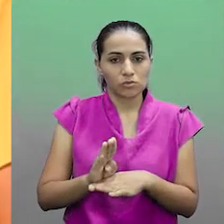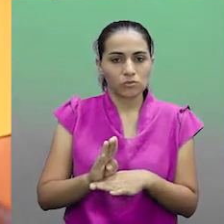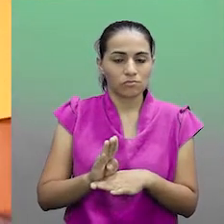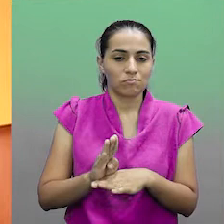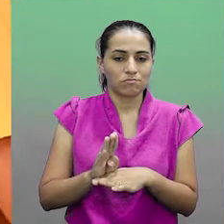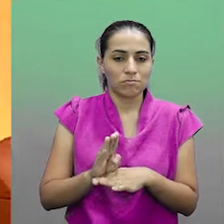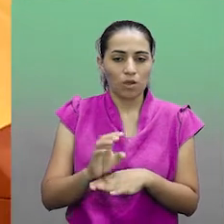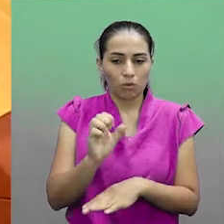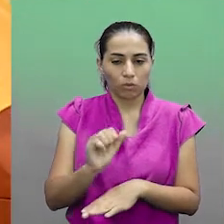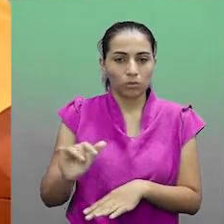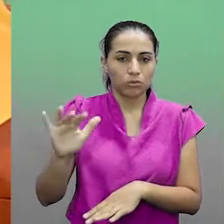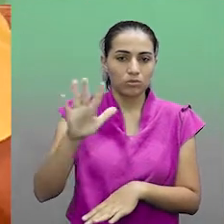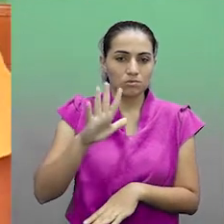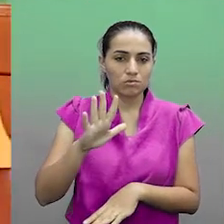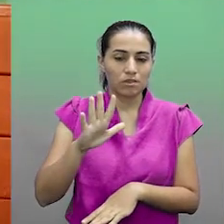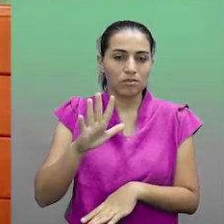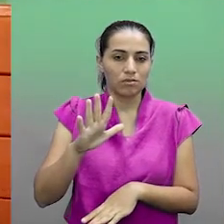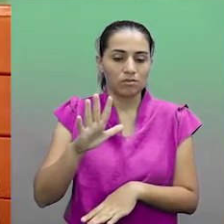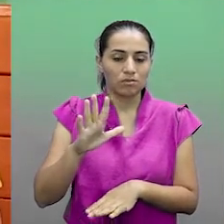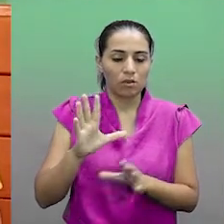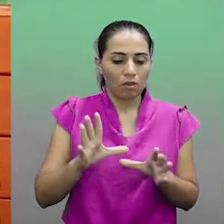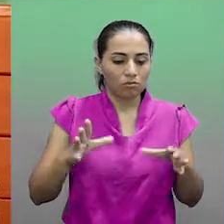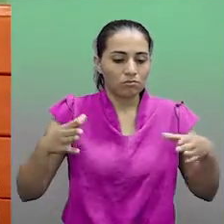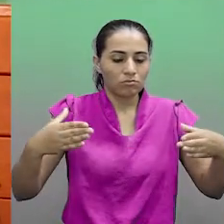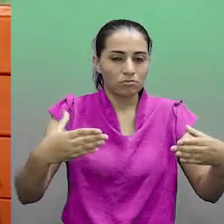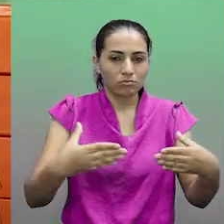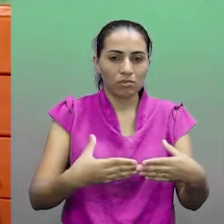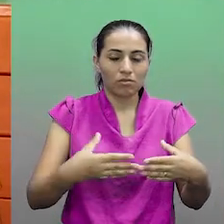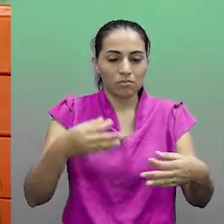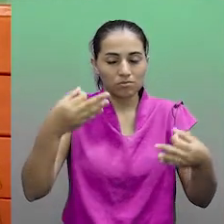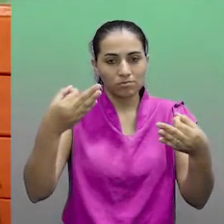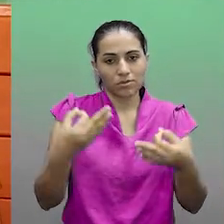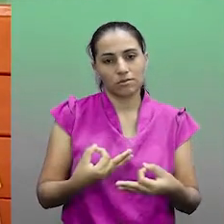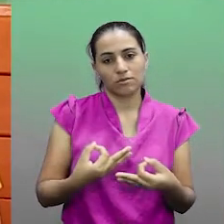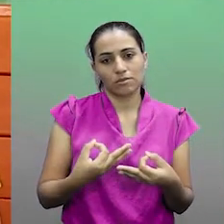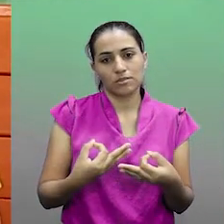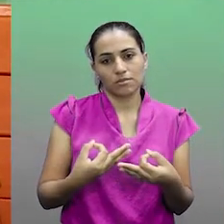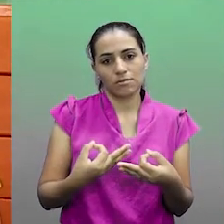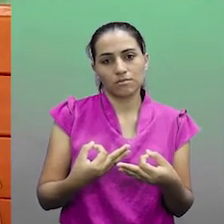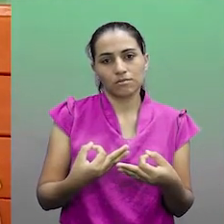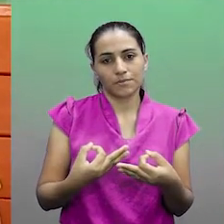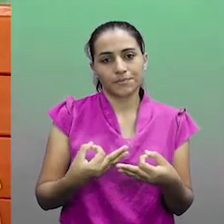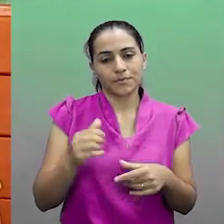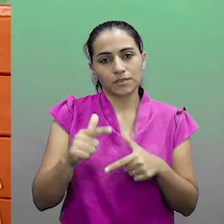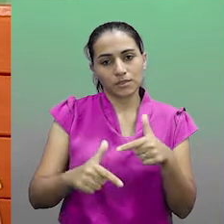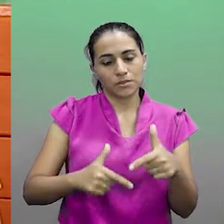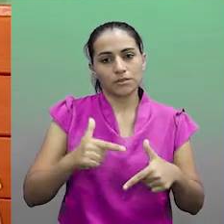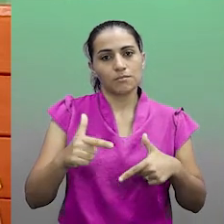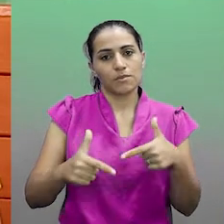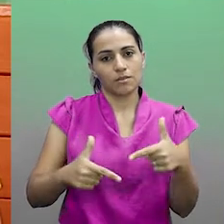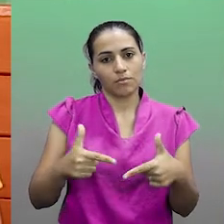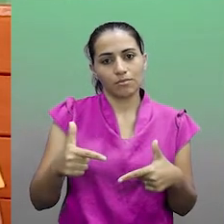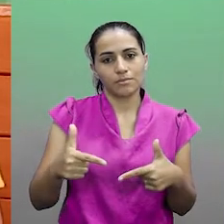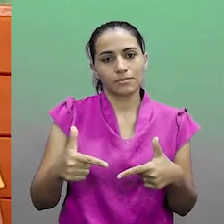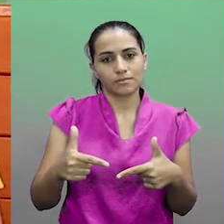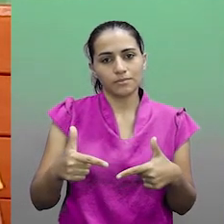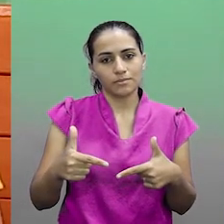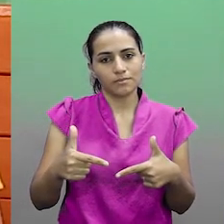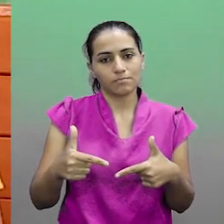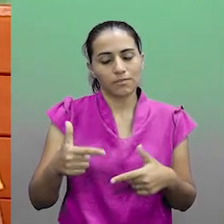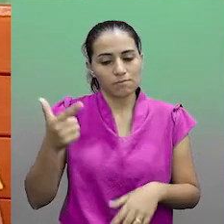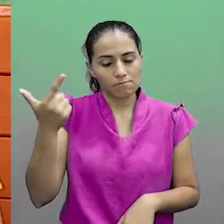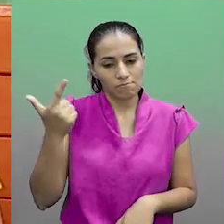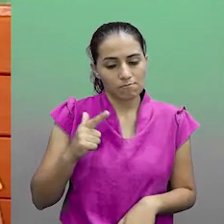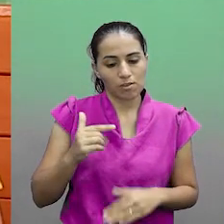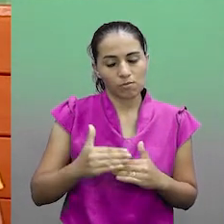ajudar o nosso povo, ajudar a nossa gente e pode ter certeza que o trabalho,